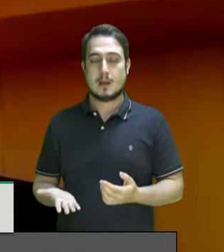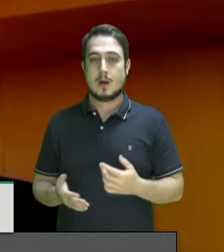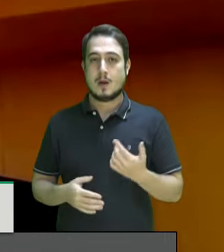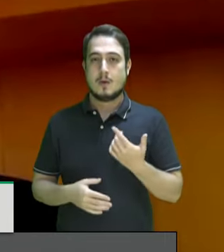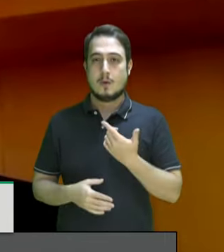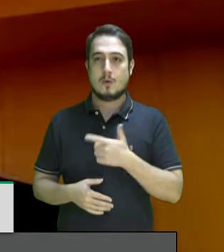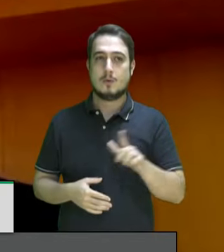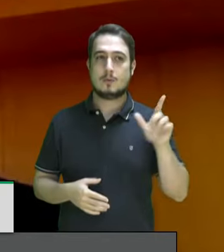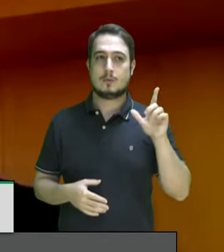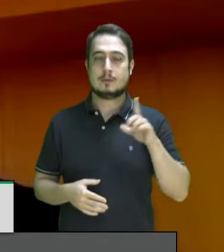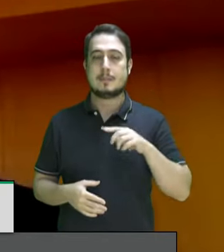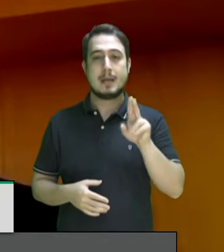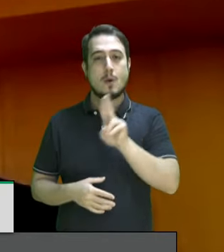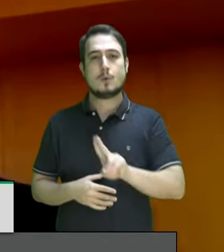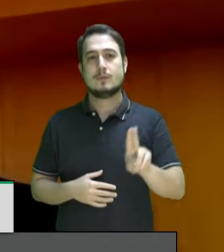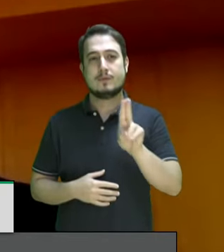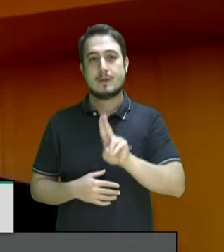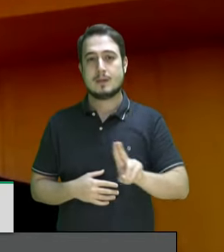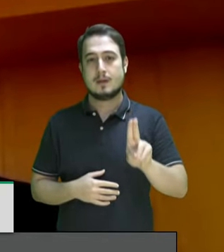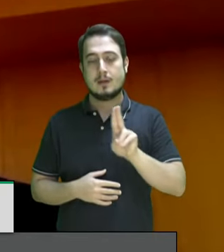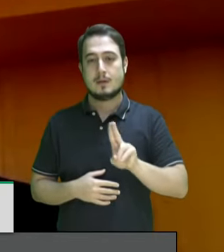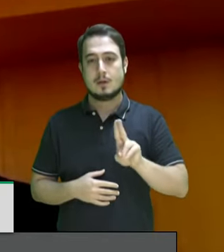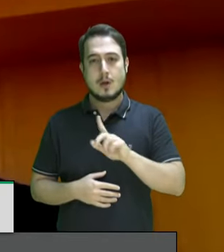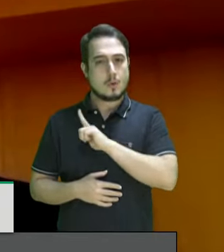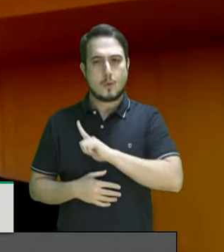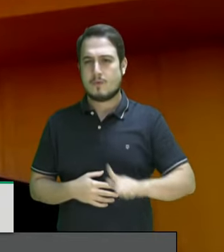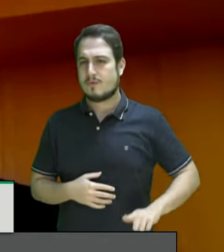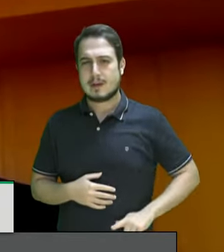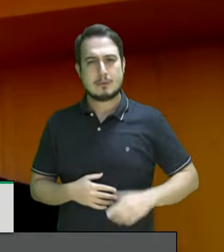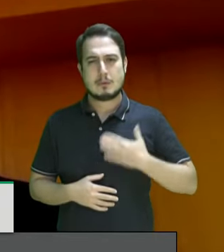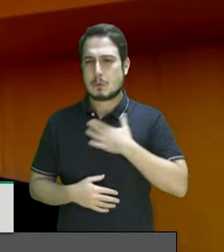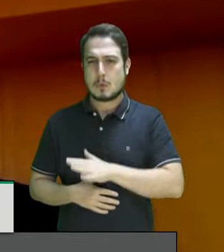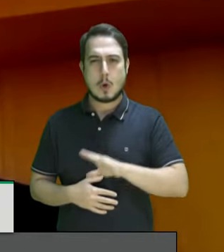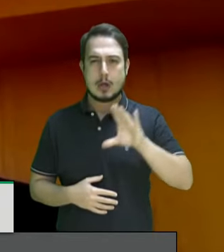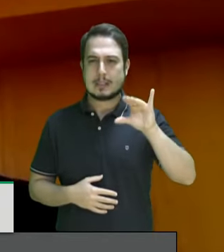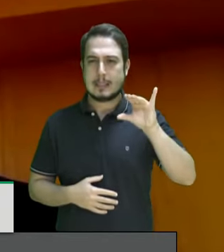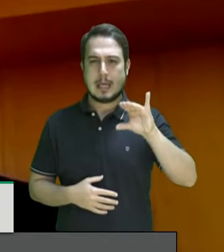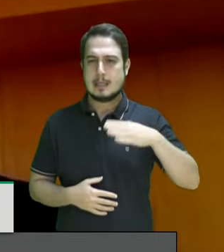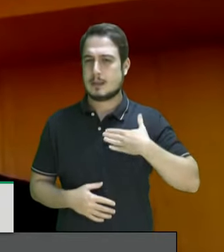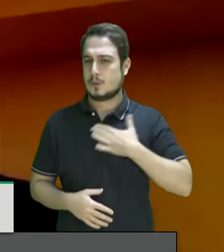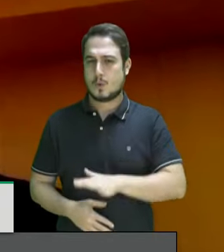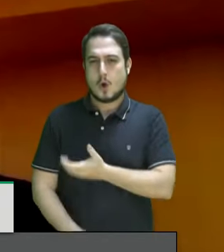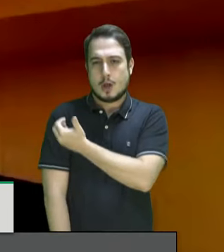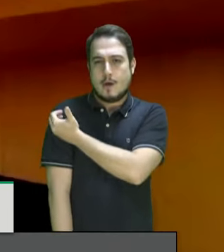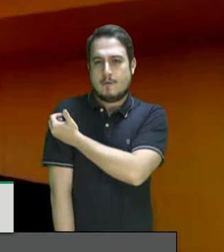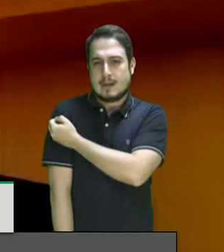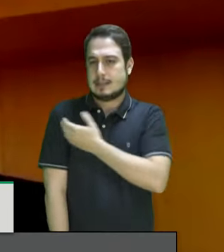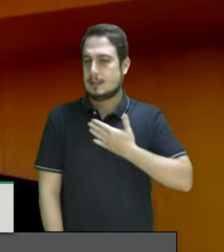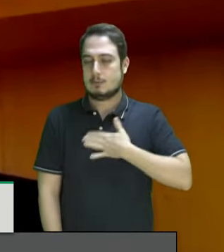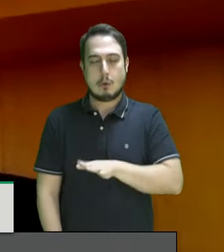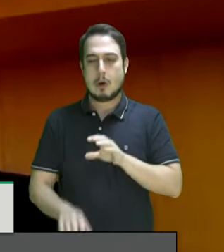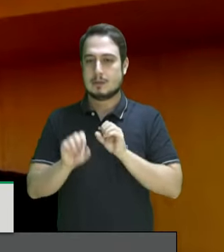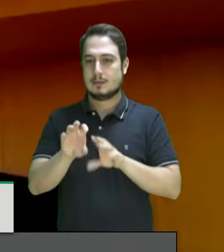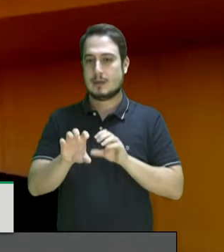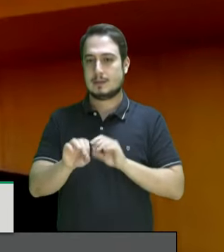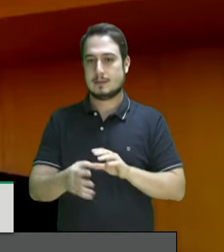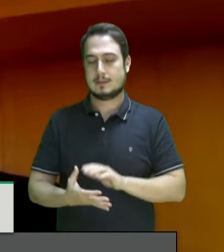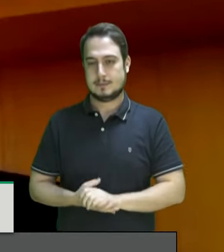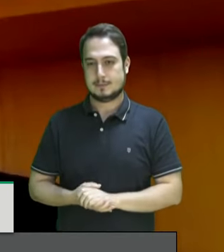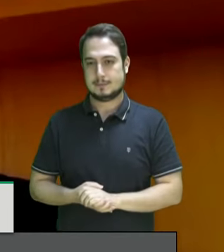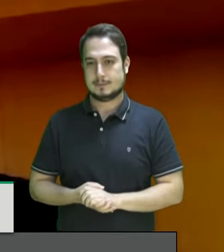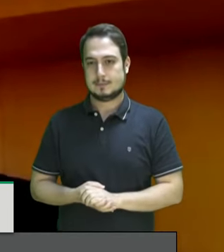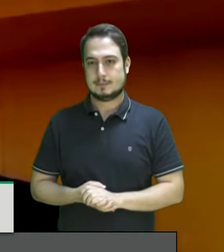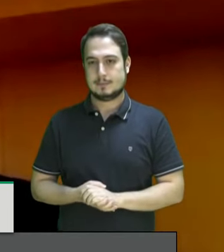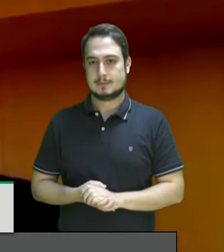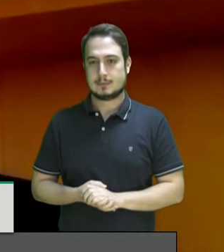aspecto vamos pegar aqui das universidades esse governo não gosta nem da ciência nem da vacina e nem da educação o orçamento